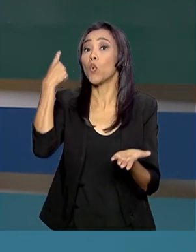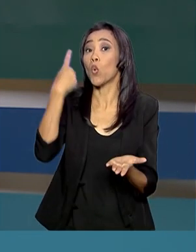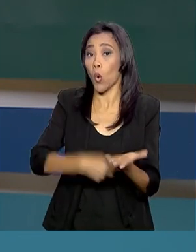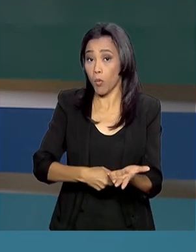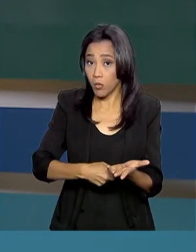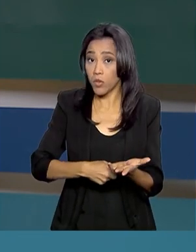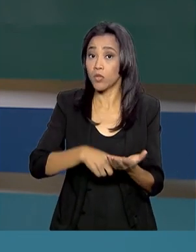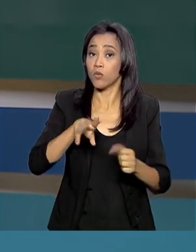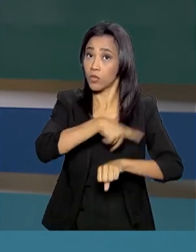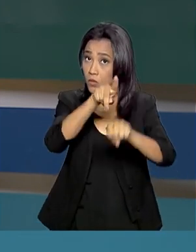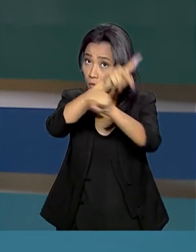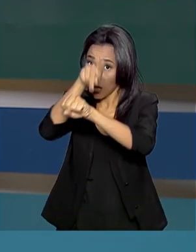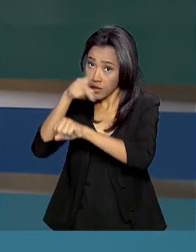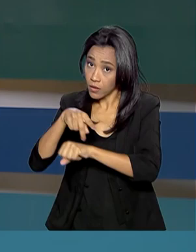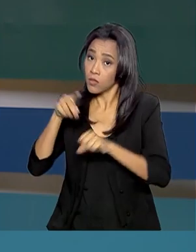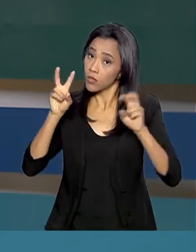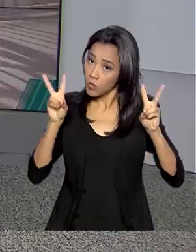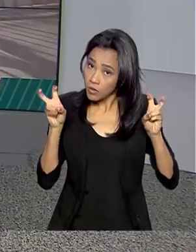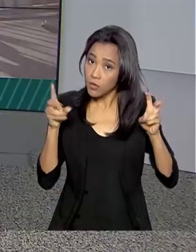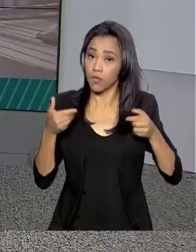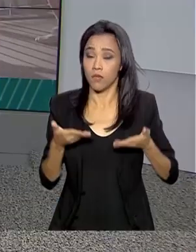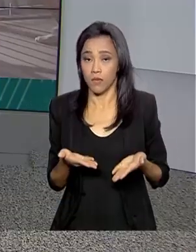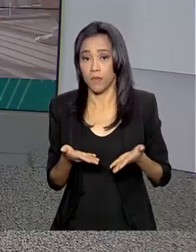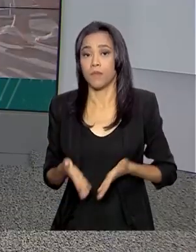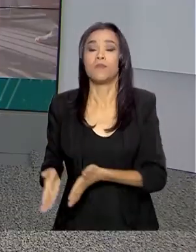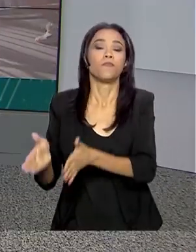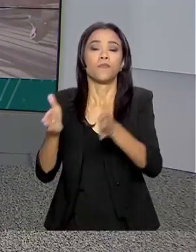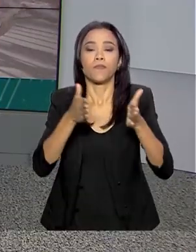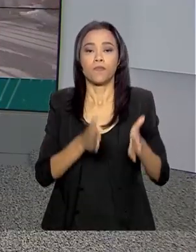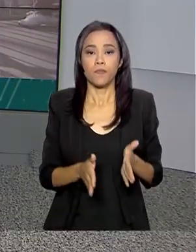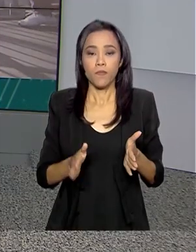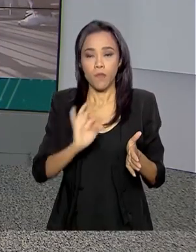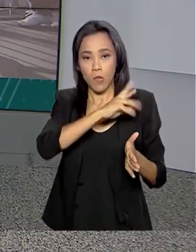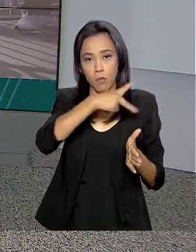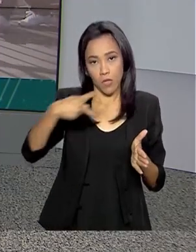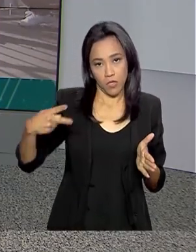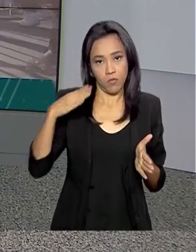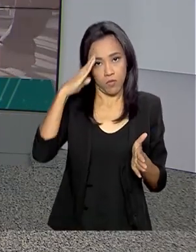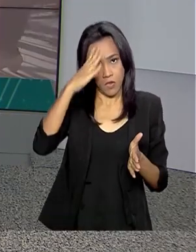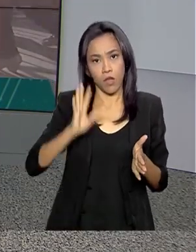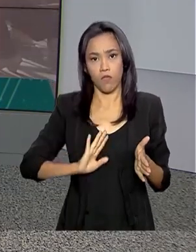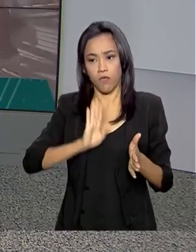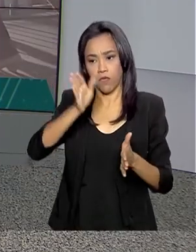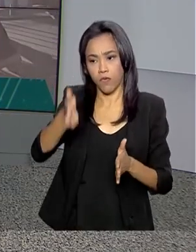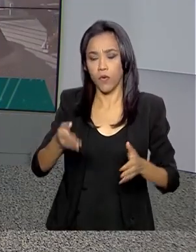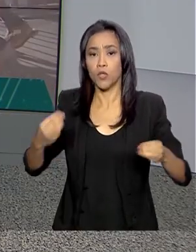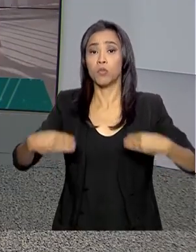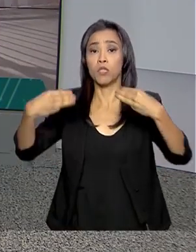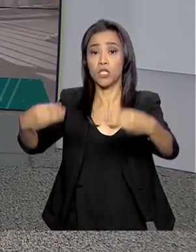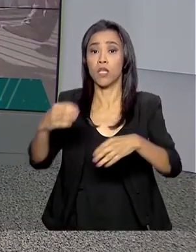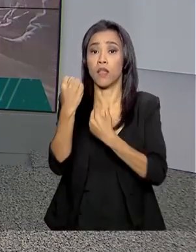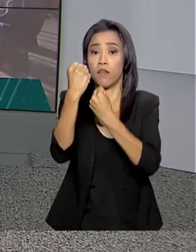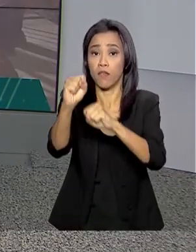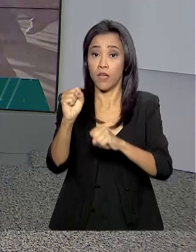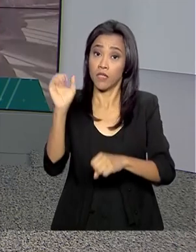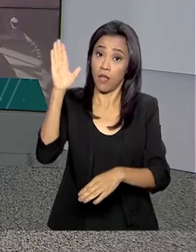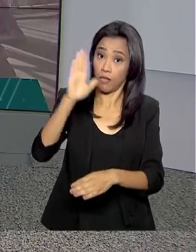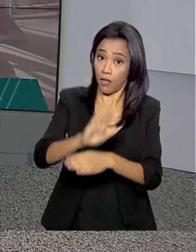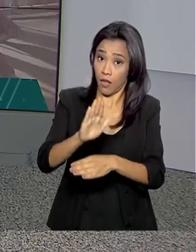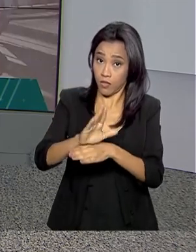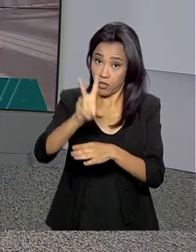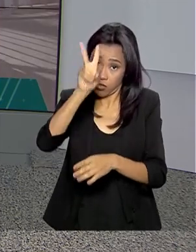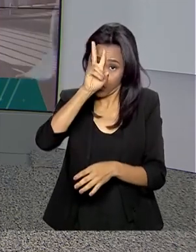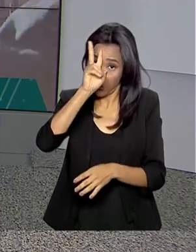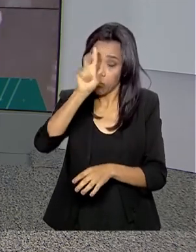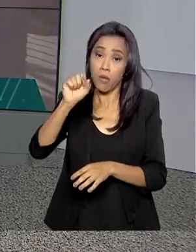países desenvolvidos sobre esse assunto. E o presidente Jair Bolsonaro foi ao Ministério da Defesa na tarde desta segunda-feira para tratar